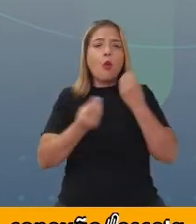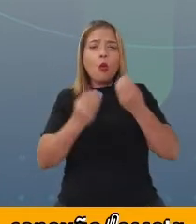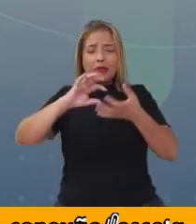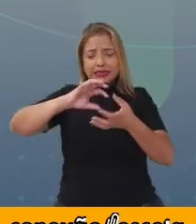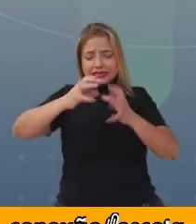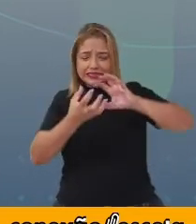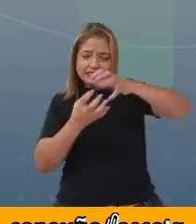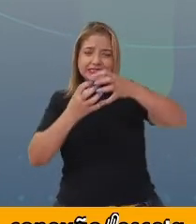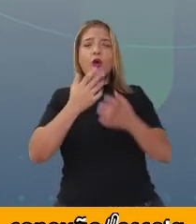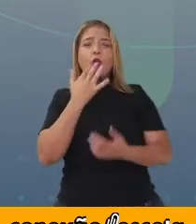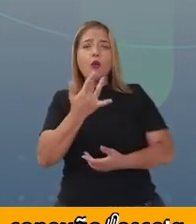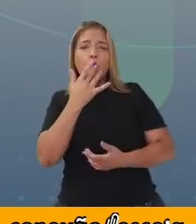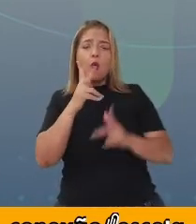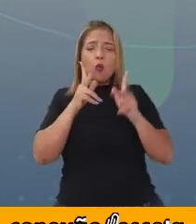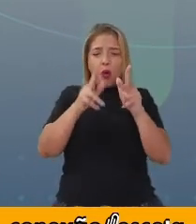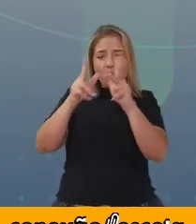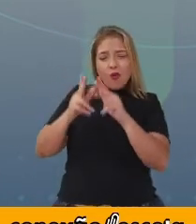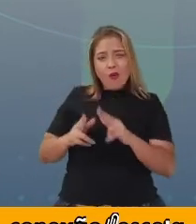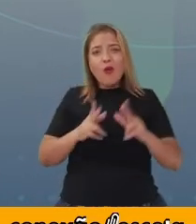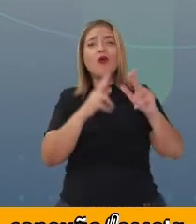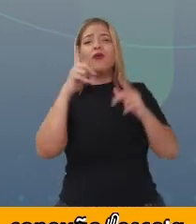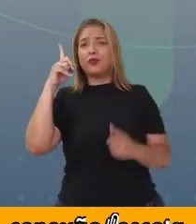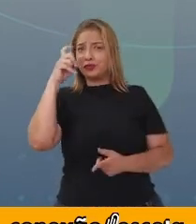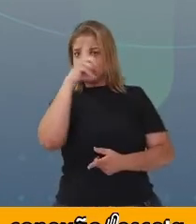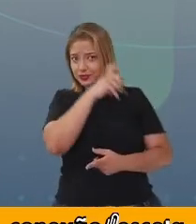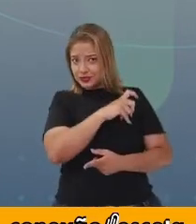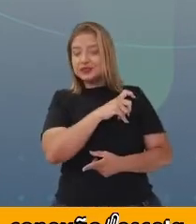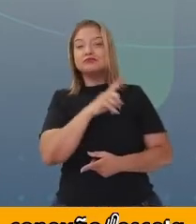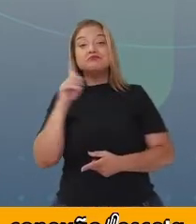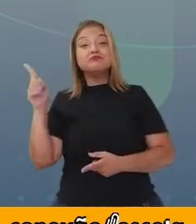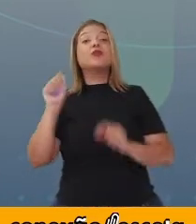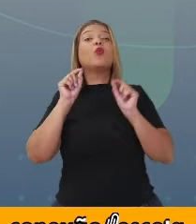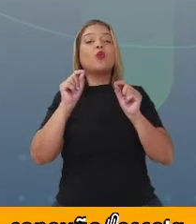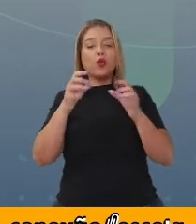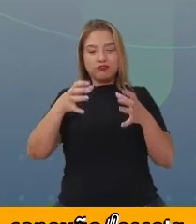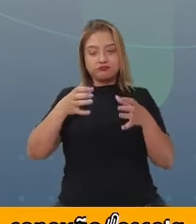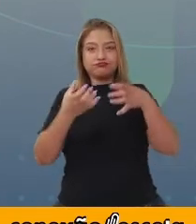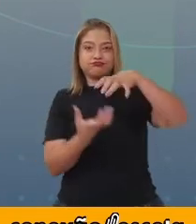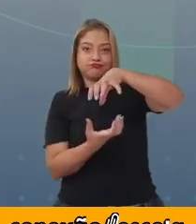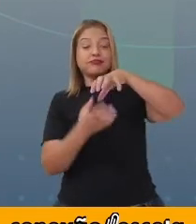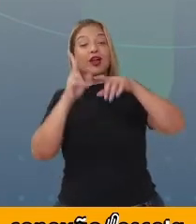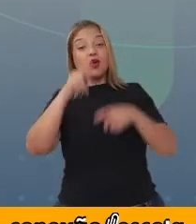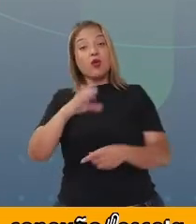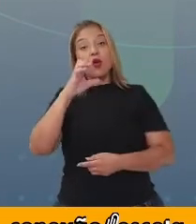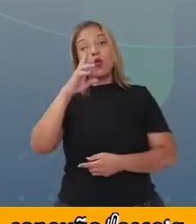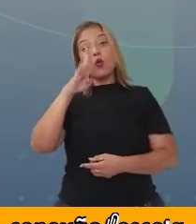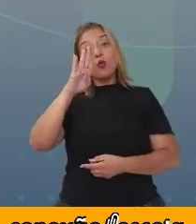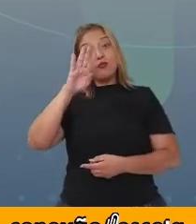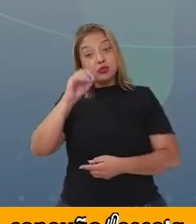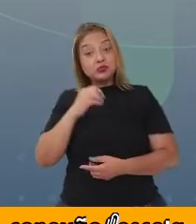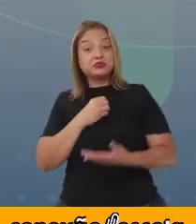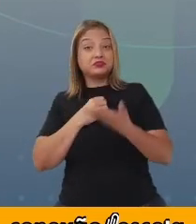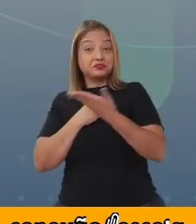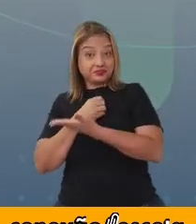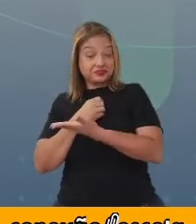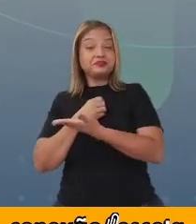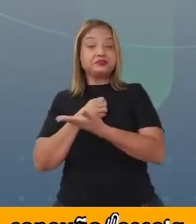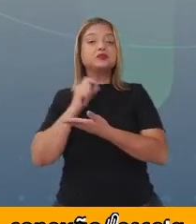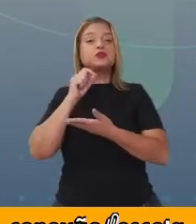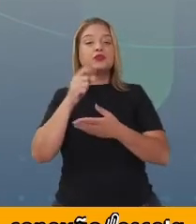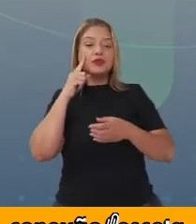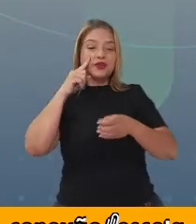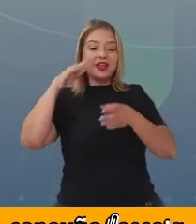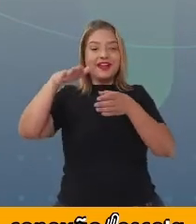adequado. Então, o cubo mágico, ele tem o formato de um cubo. E a face do cubo mágico,